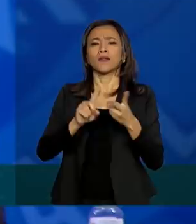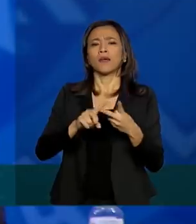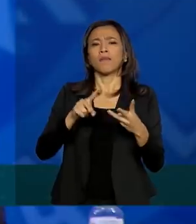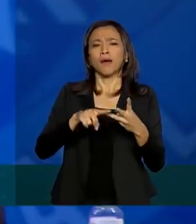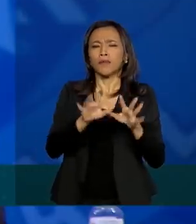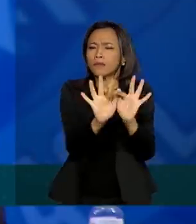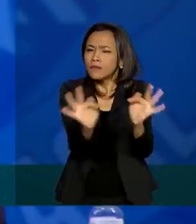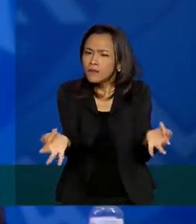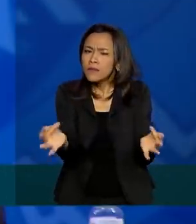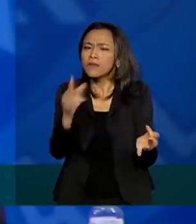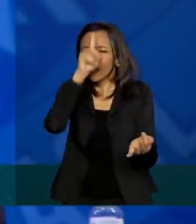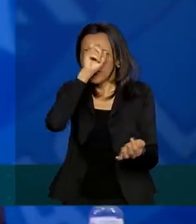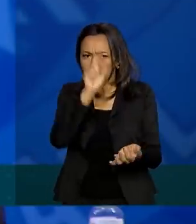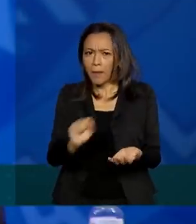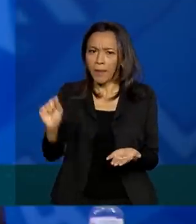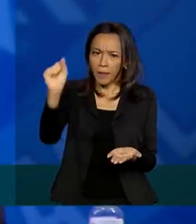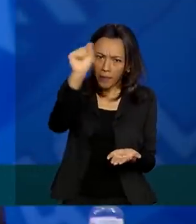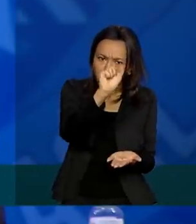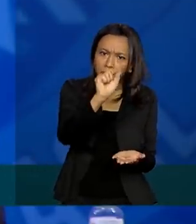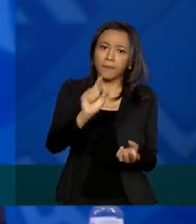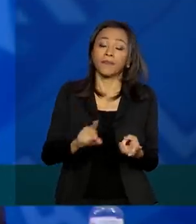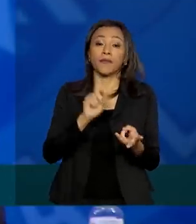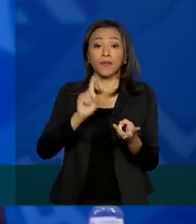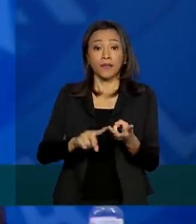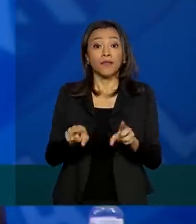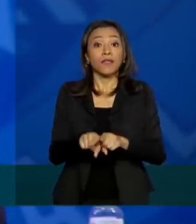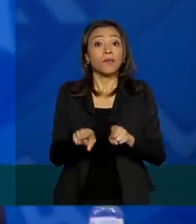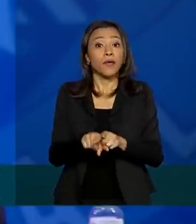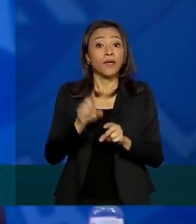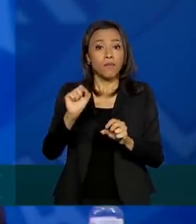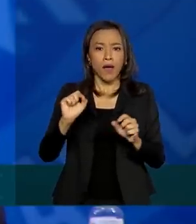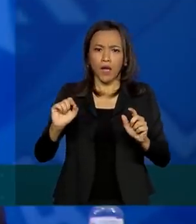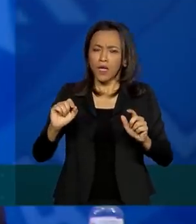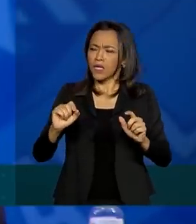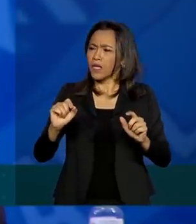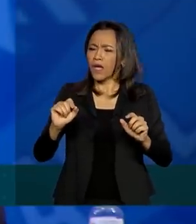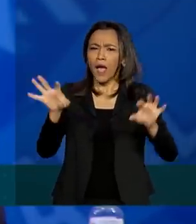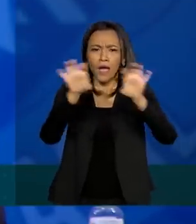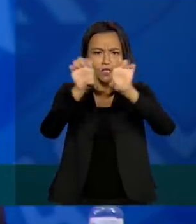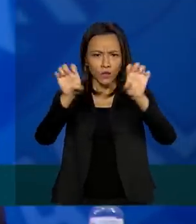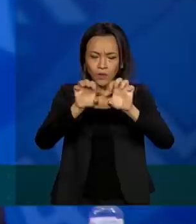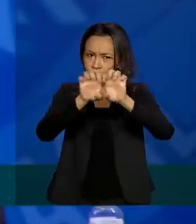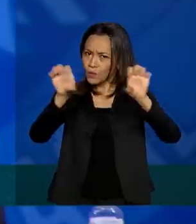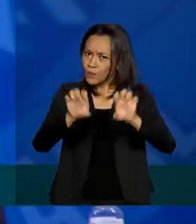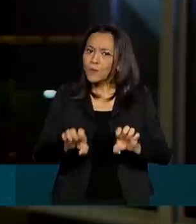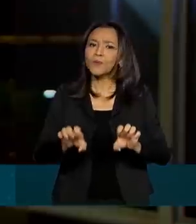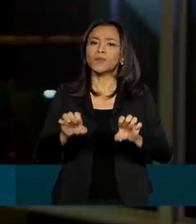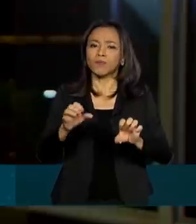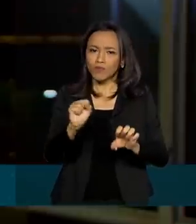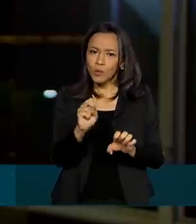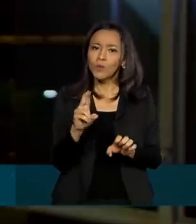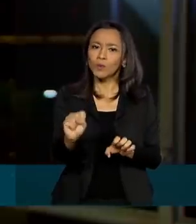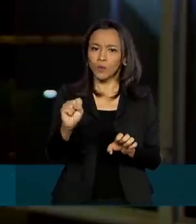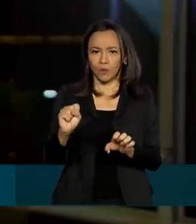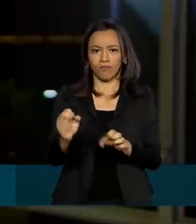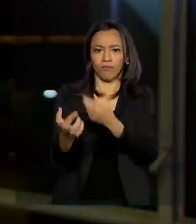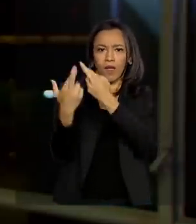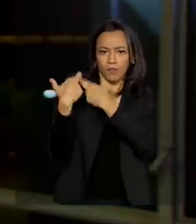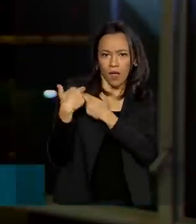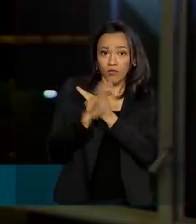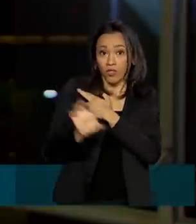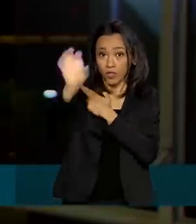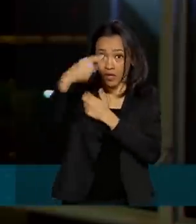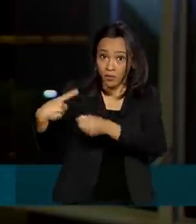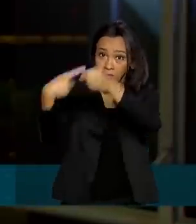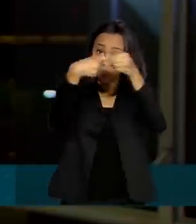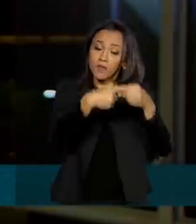e para o funcionamento de toda a estrutura do SUS a cargo de estados e municípios. O governo também anunciou